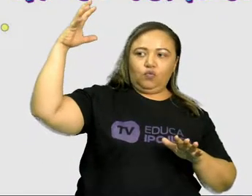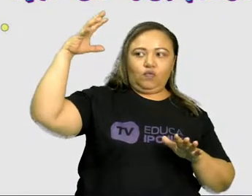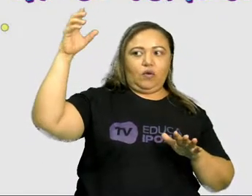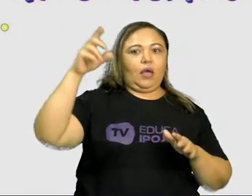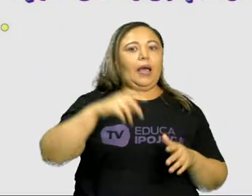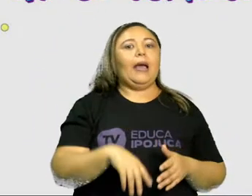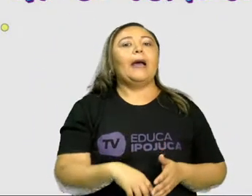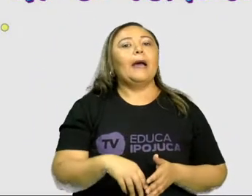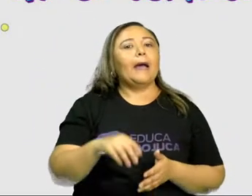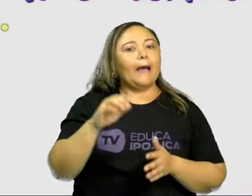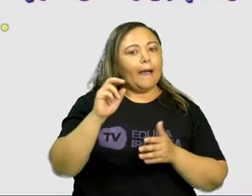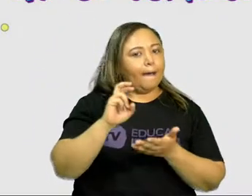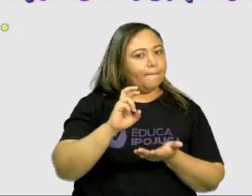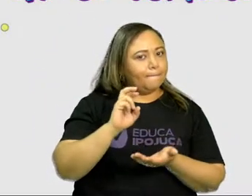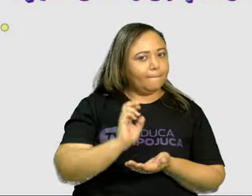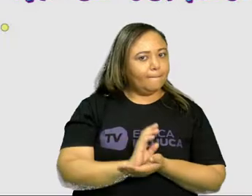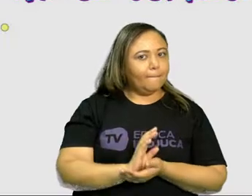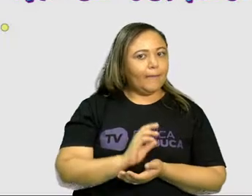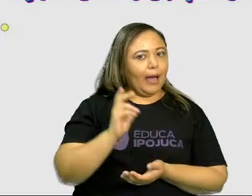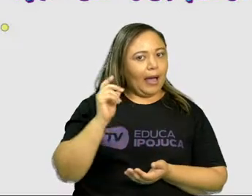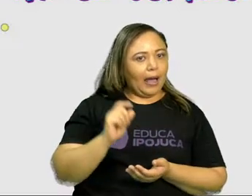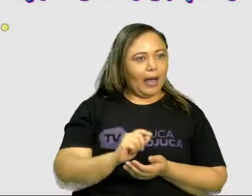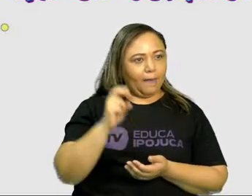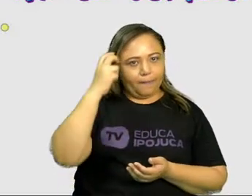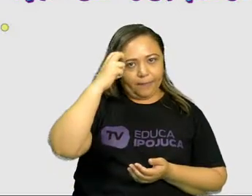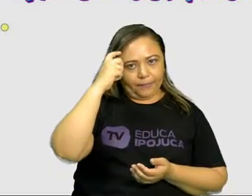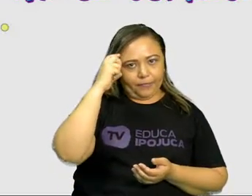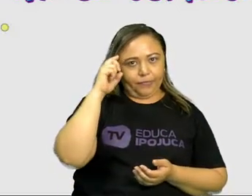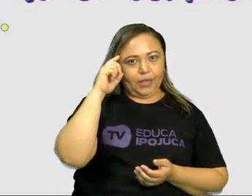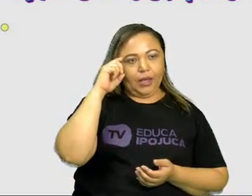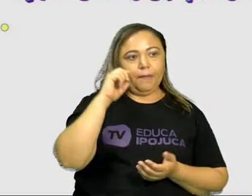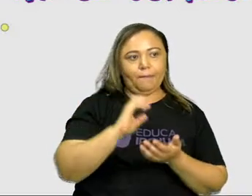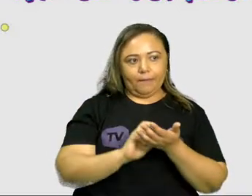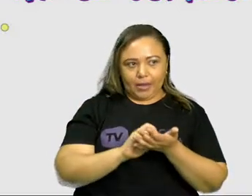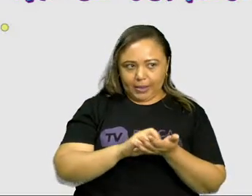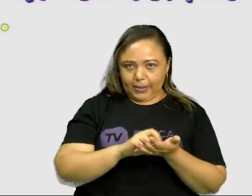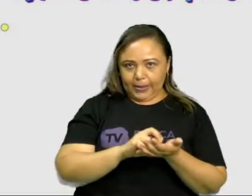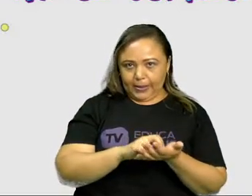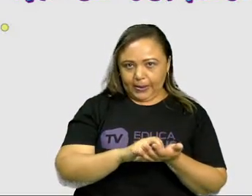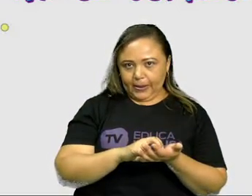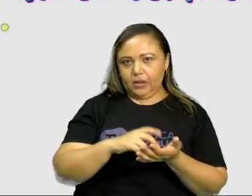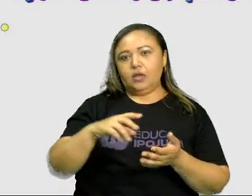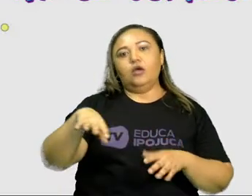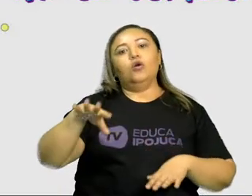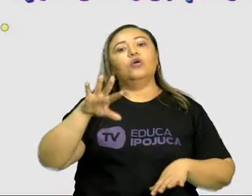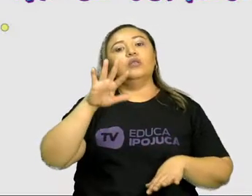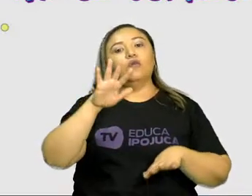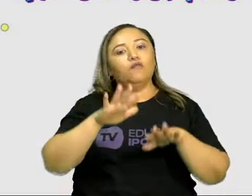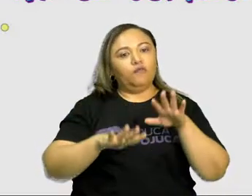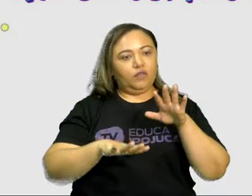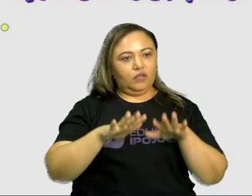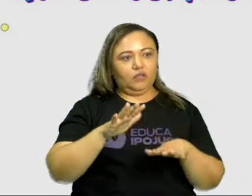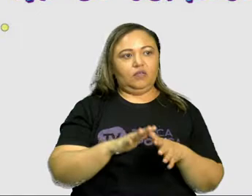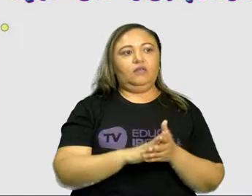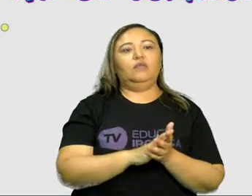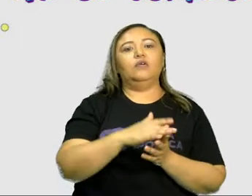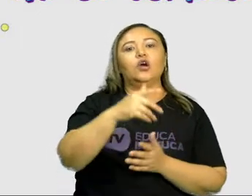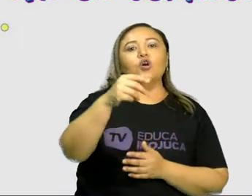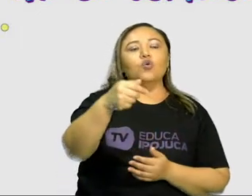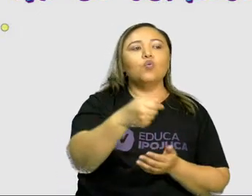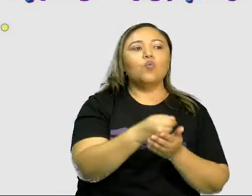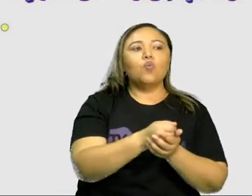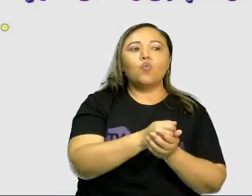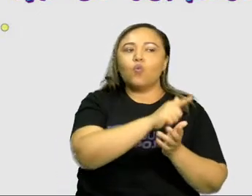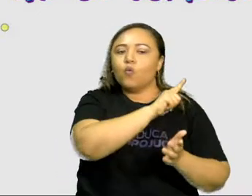quando a lua for cheia. O governo tem a obrigação de oferecer uma escola pública de qualidade. Então